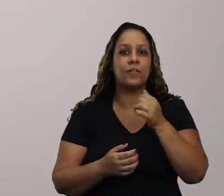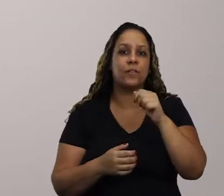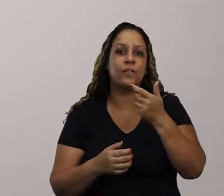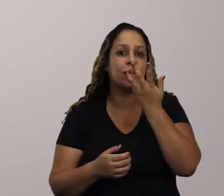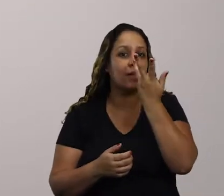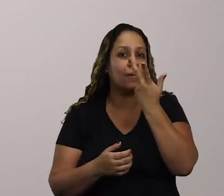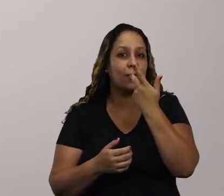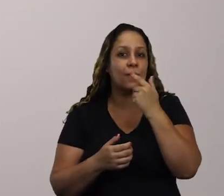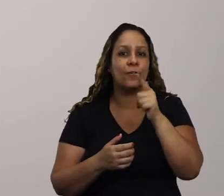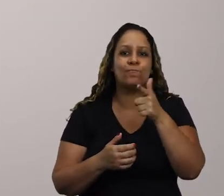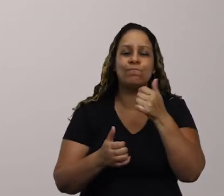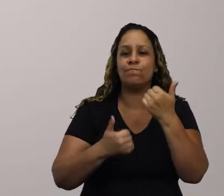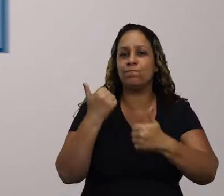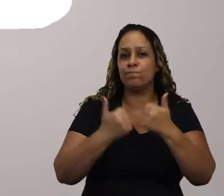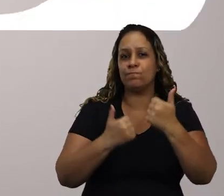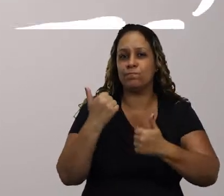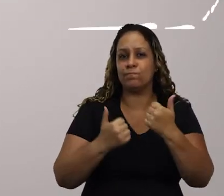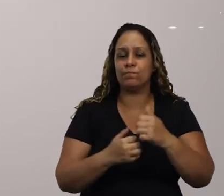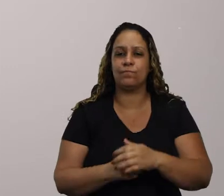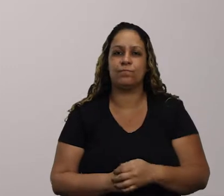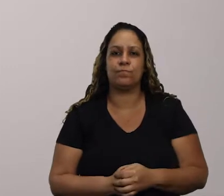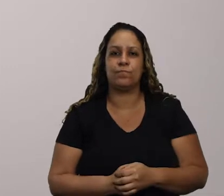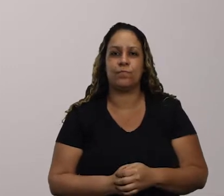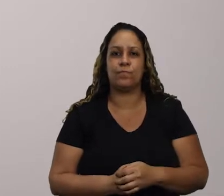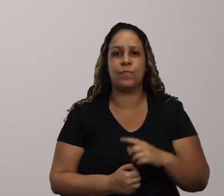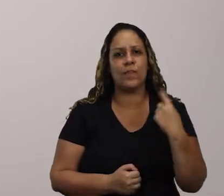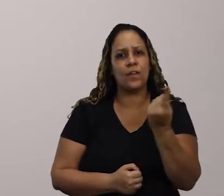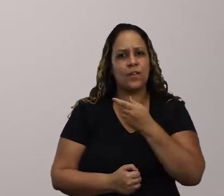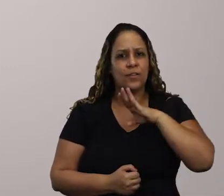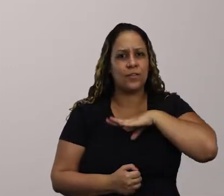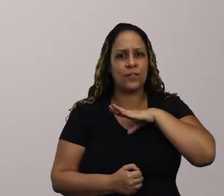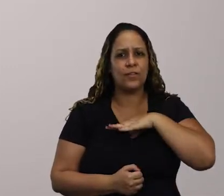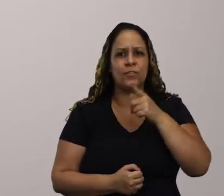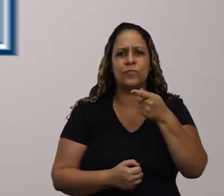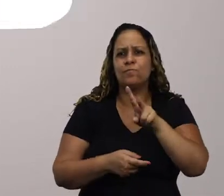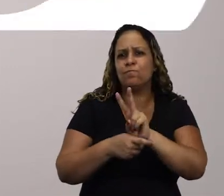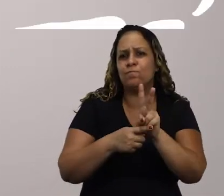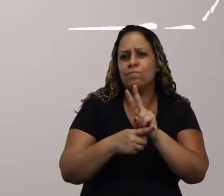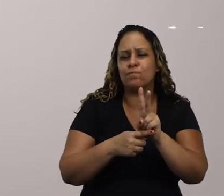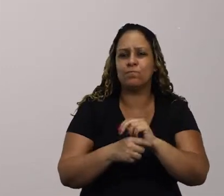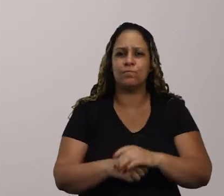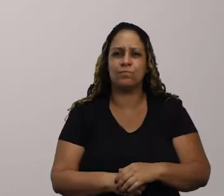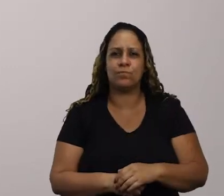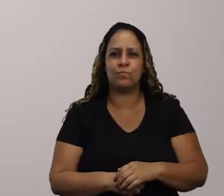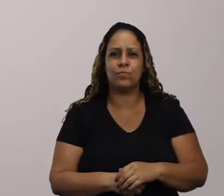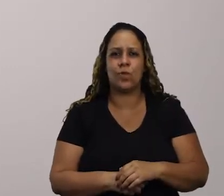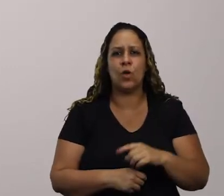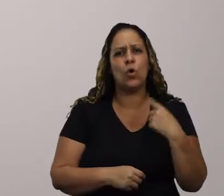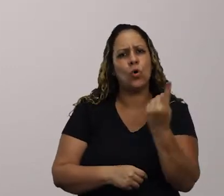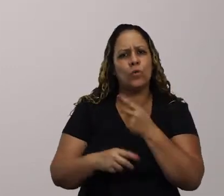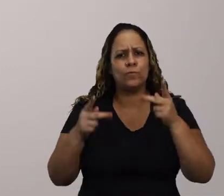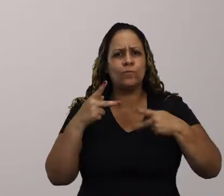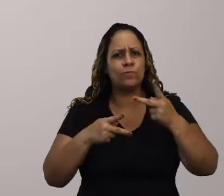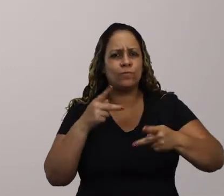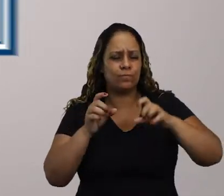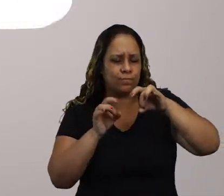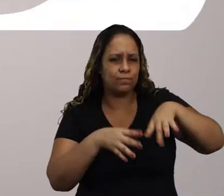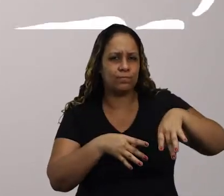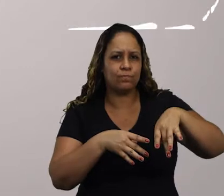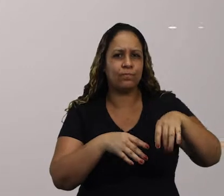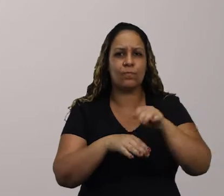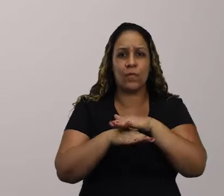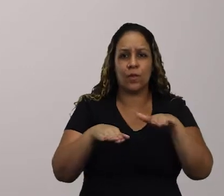nossas crianças sem qualidade. Nunca mais! Nossa cidade sem cuidado. Nunca mais! Nosso povo abandonado.